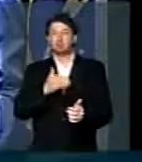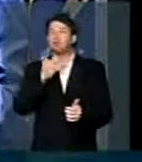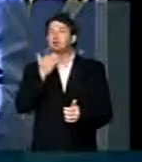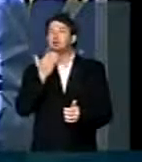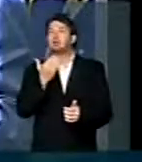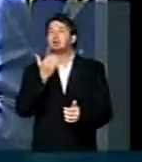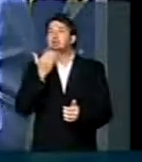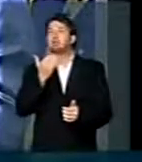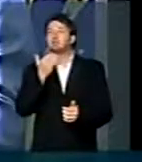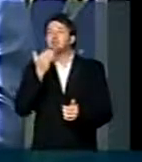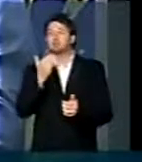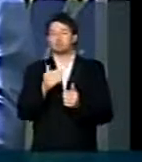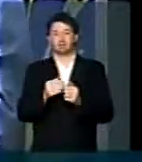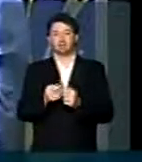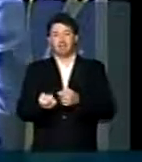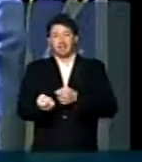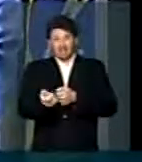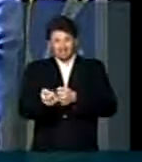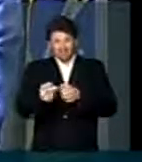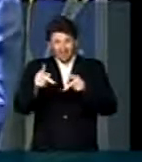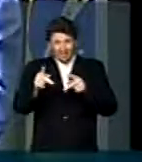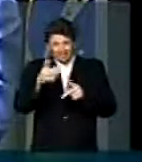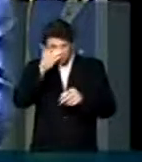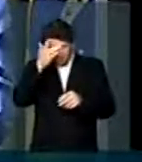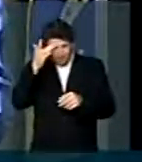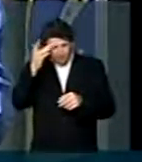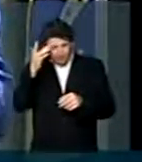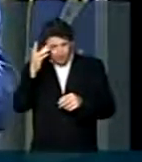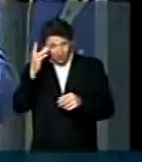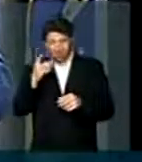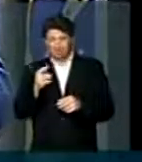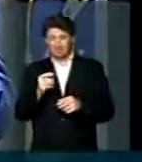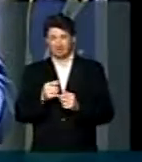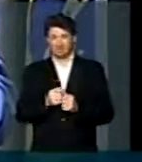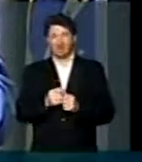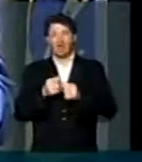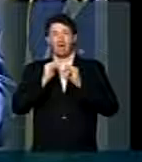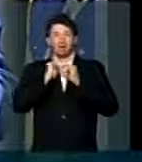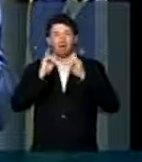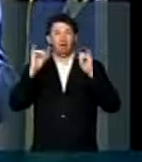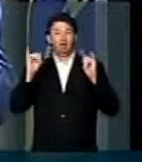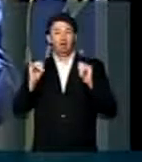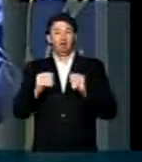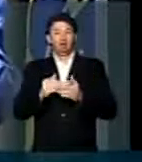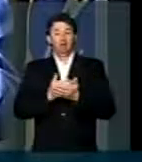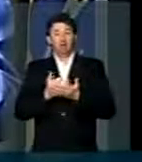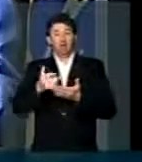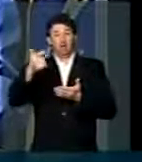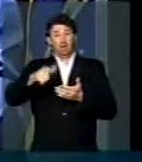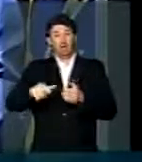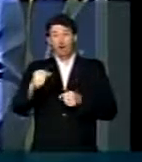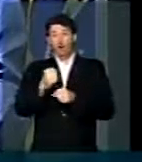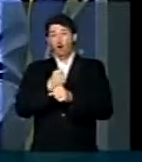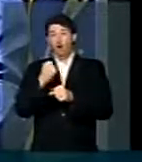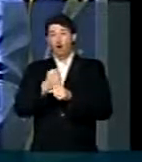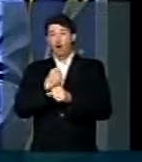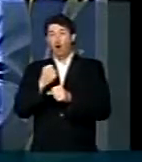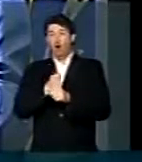se tentar enganar a opinião pública anunciando reinício de obras